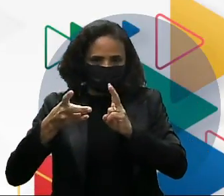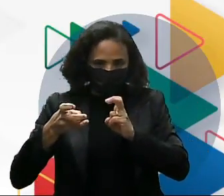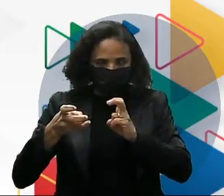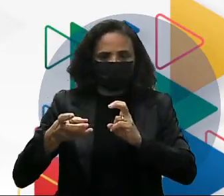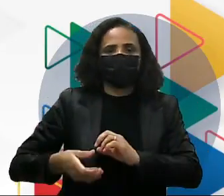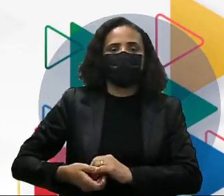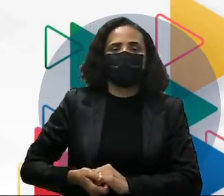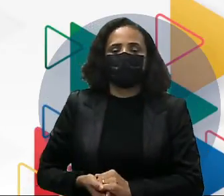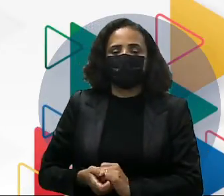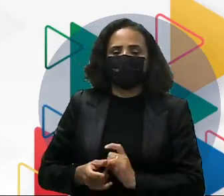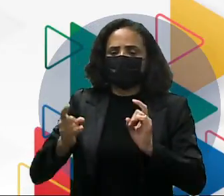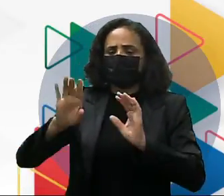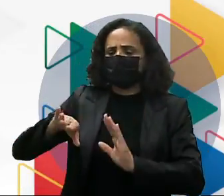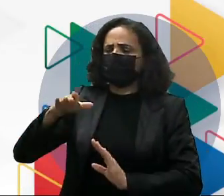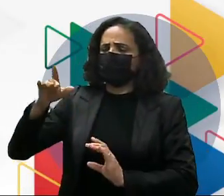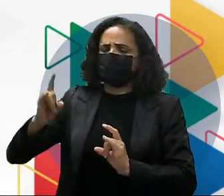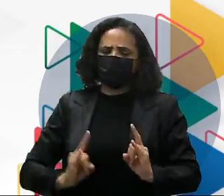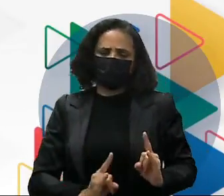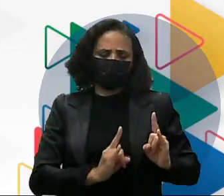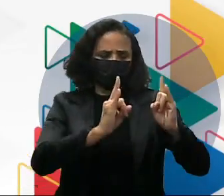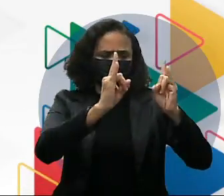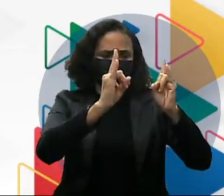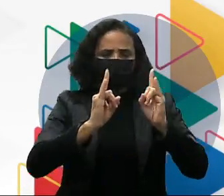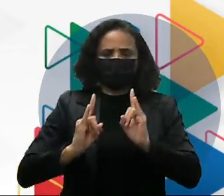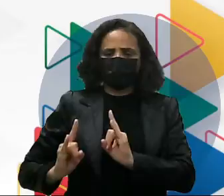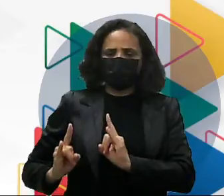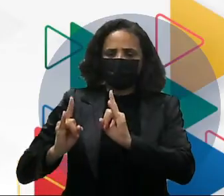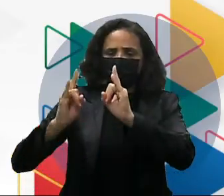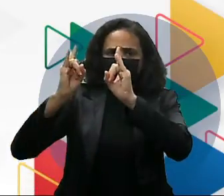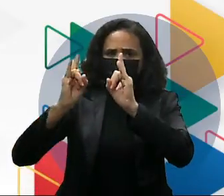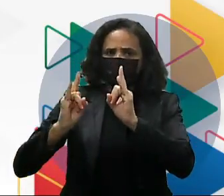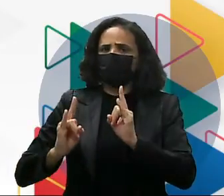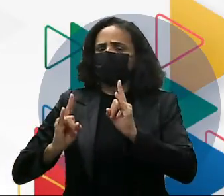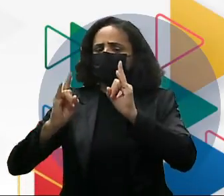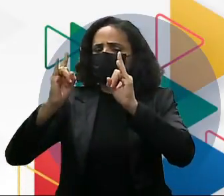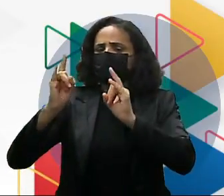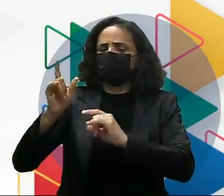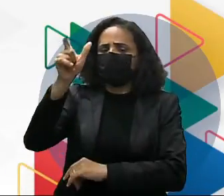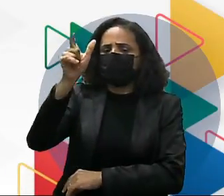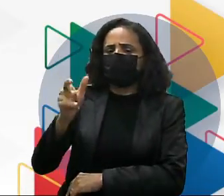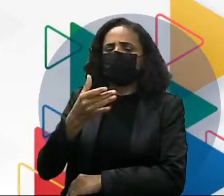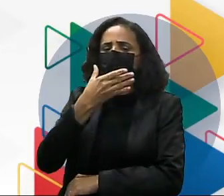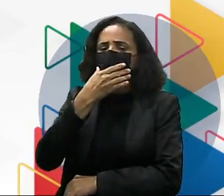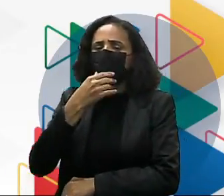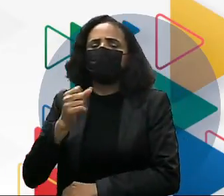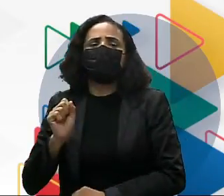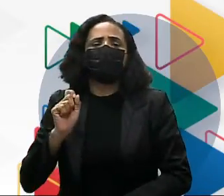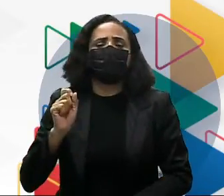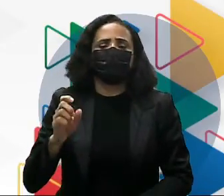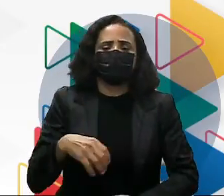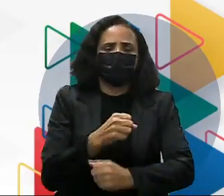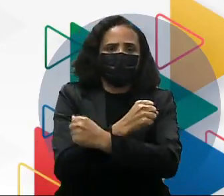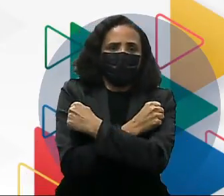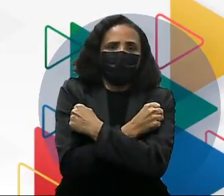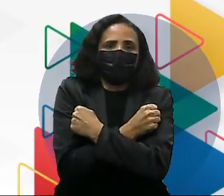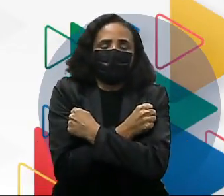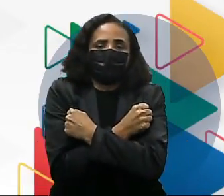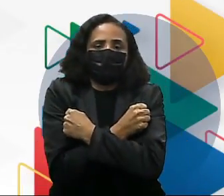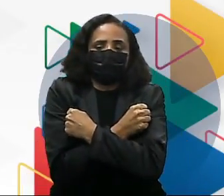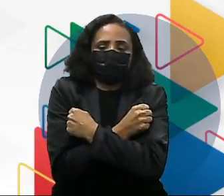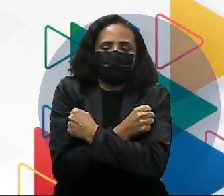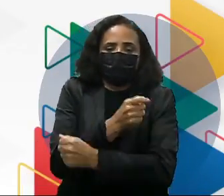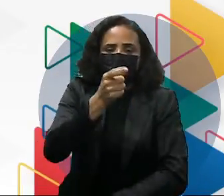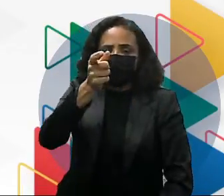prédios ao redor. Ele está ali no alto do prédio, abraçado com a morte. E o que